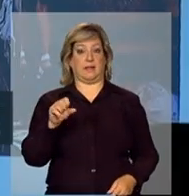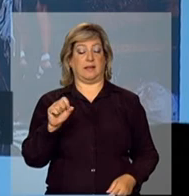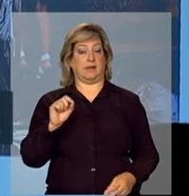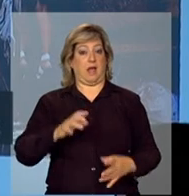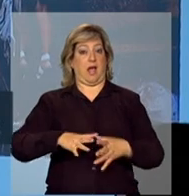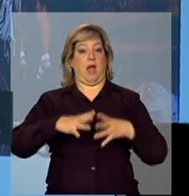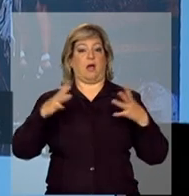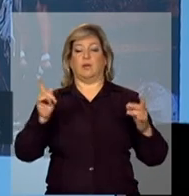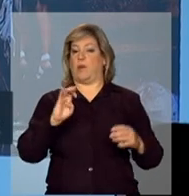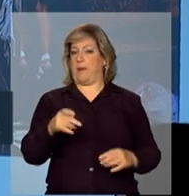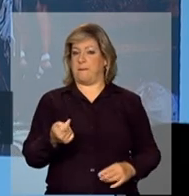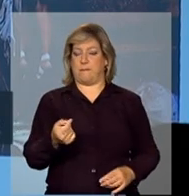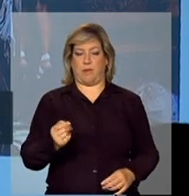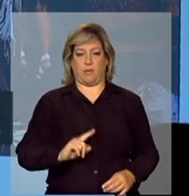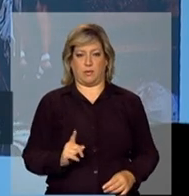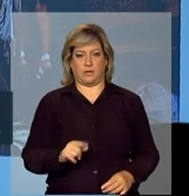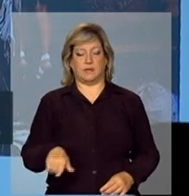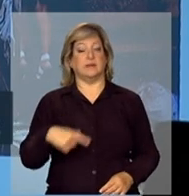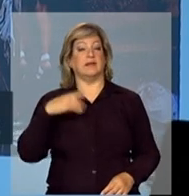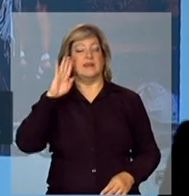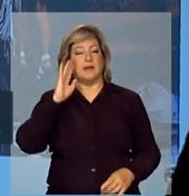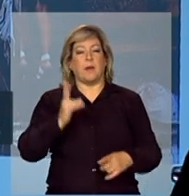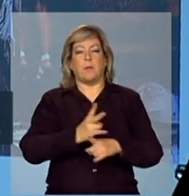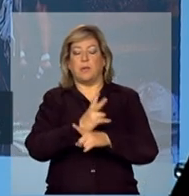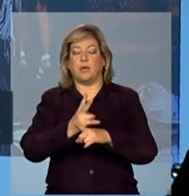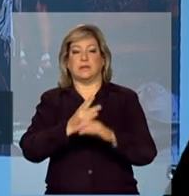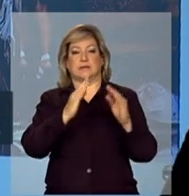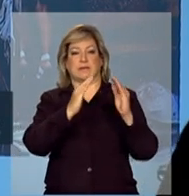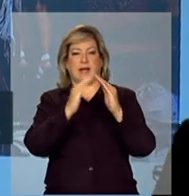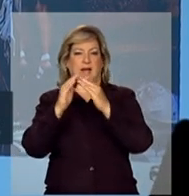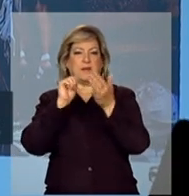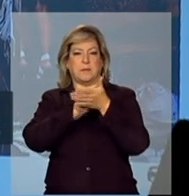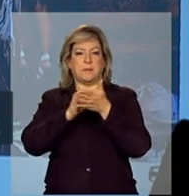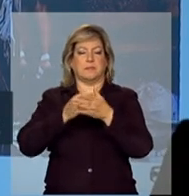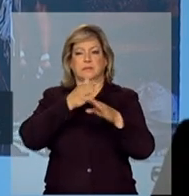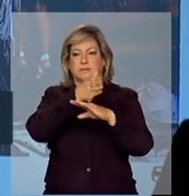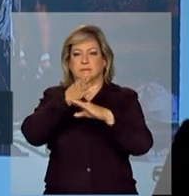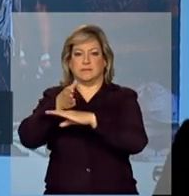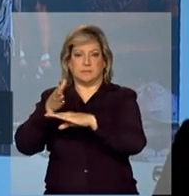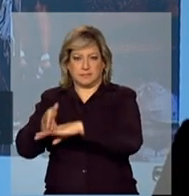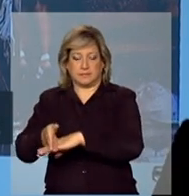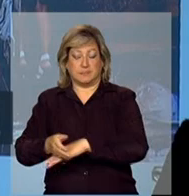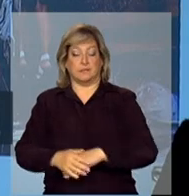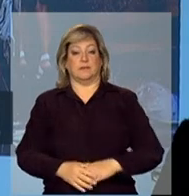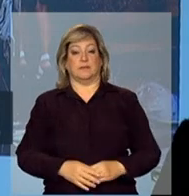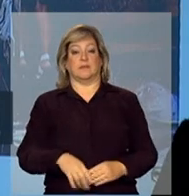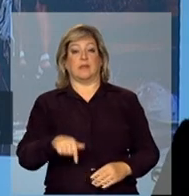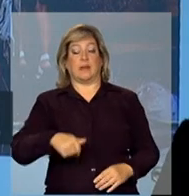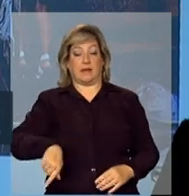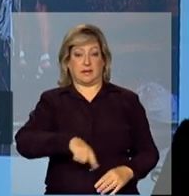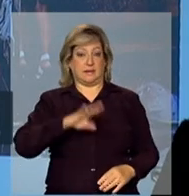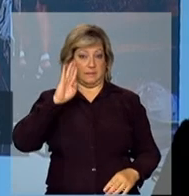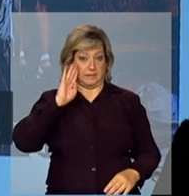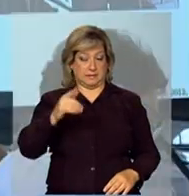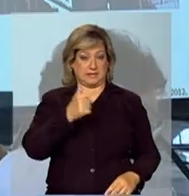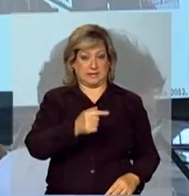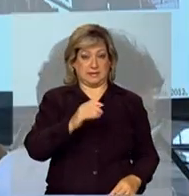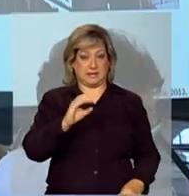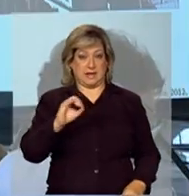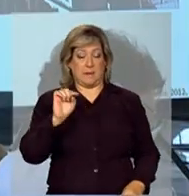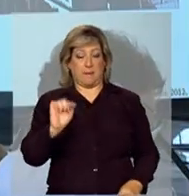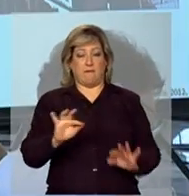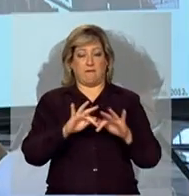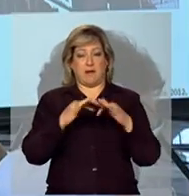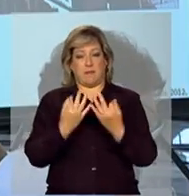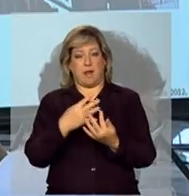são pequenas. Então, aqui a ideia da busca ativa, vocês lembram de que, principalmente, essas 700 mil famílias, ou mais, ou um pouco menos,